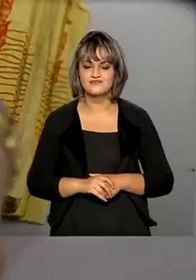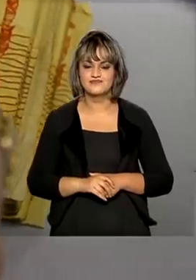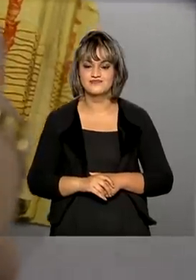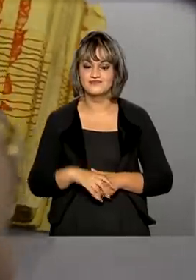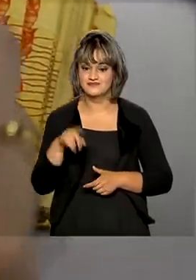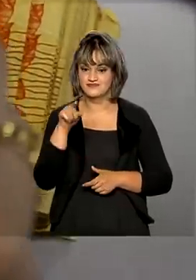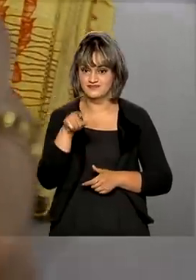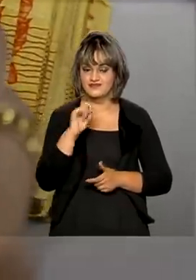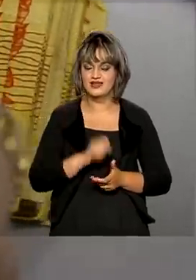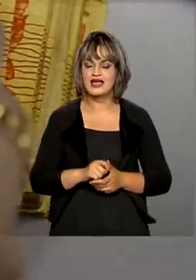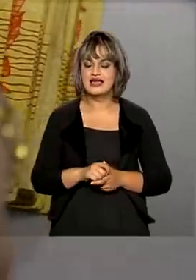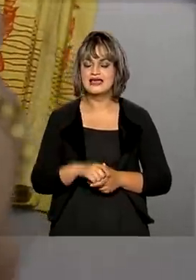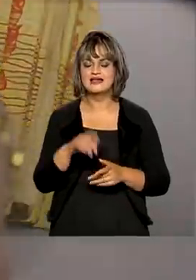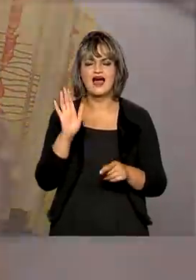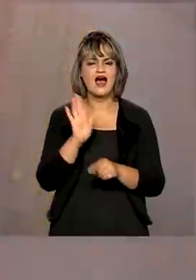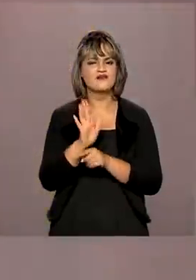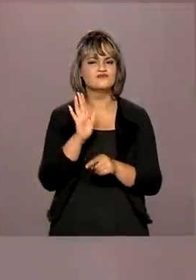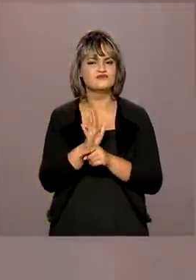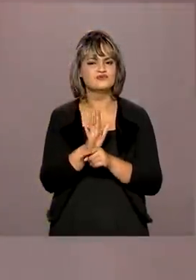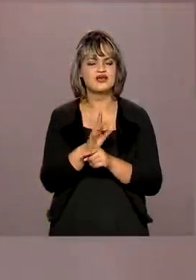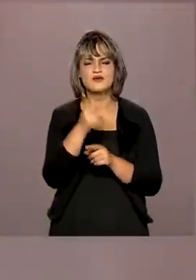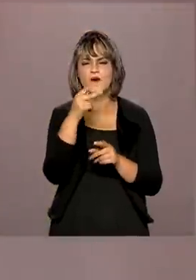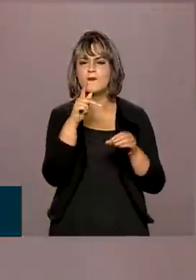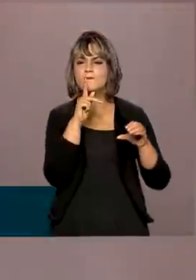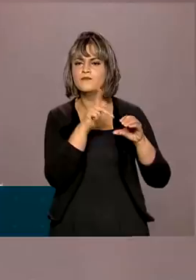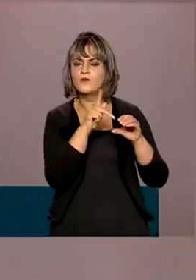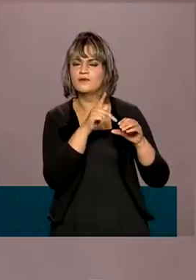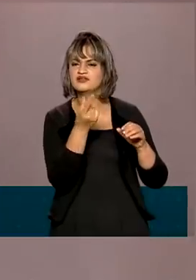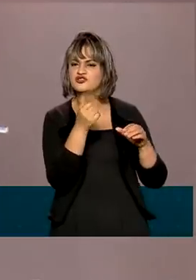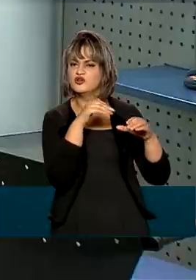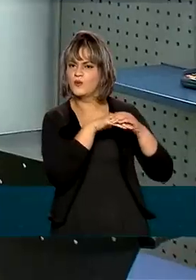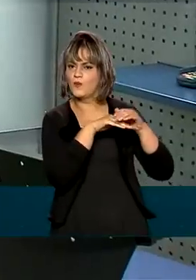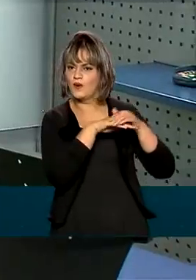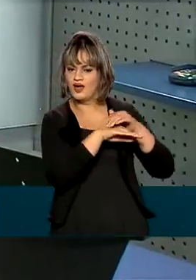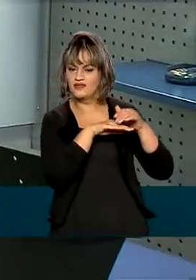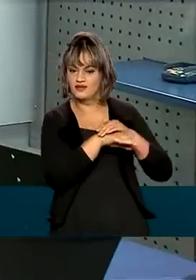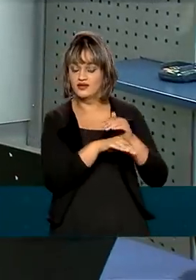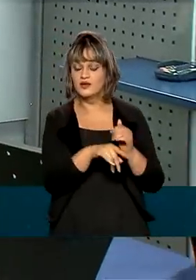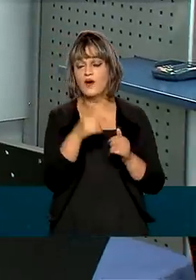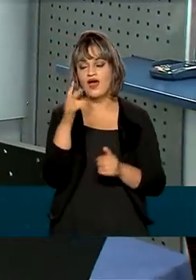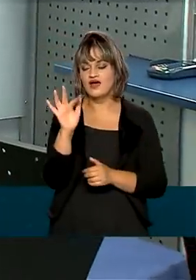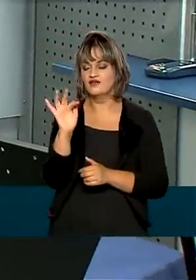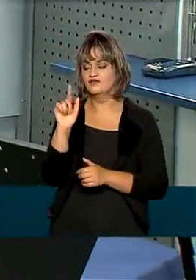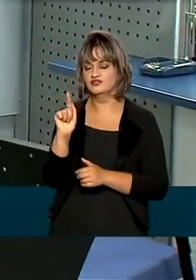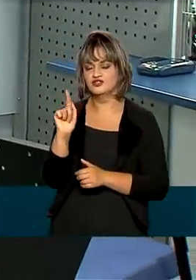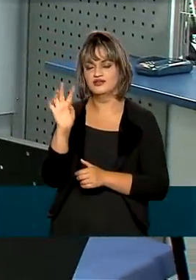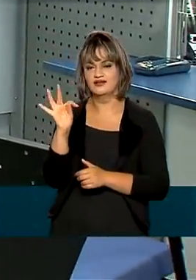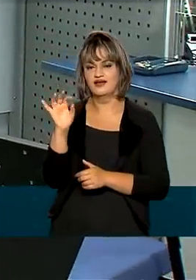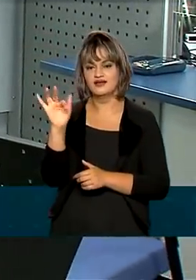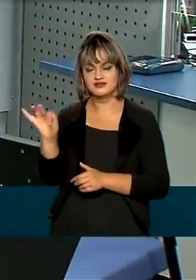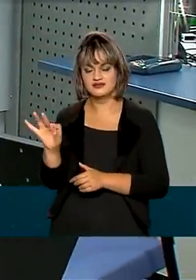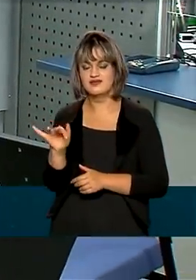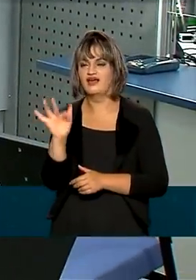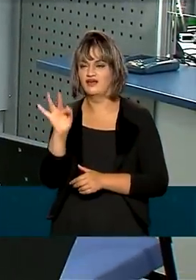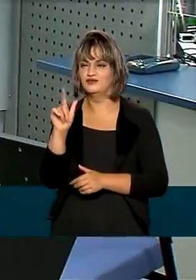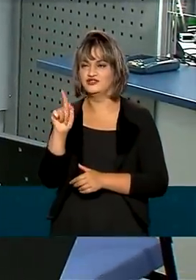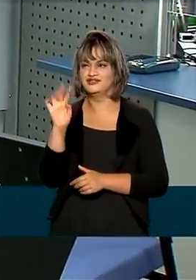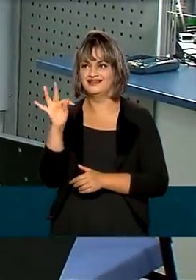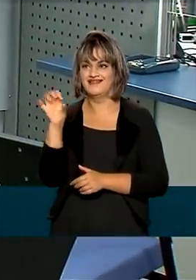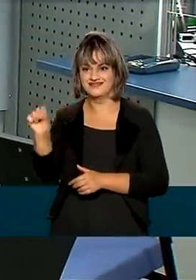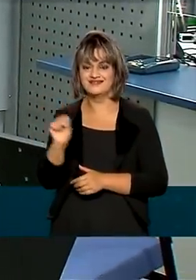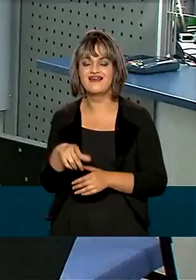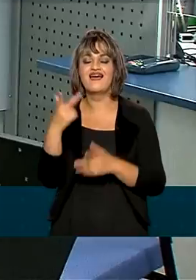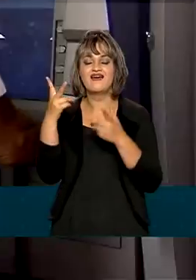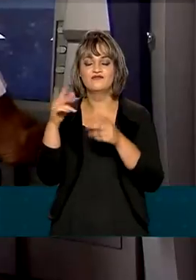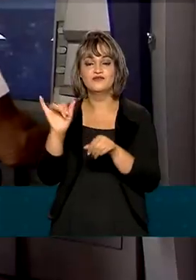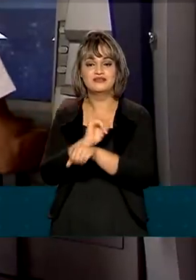Além de servir como uma espécie de poupança para os trabalhadores, o FGTS foi uma das ferramentas usadas pelo governo